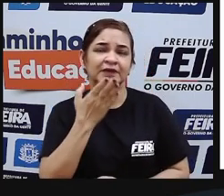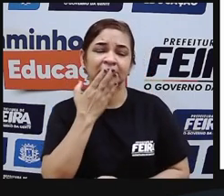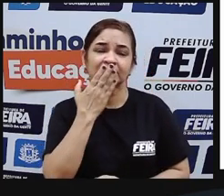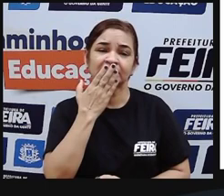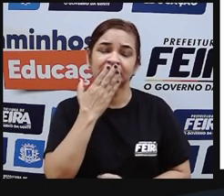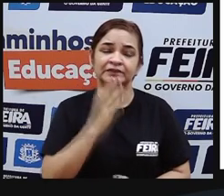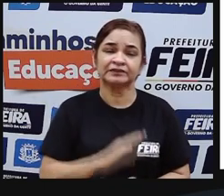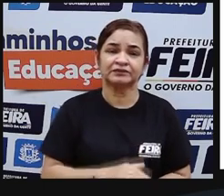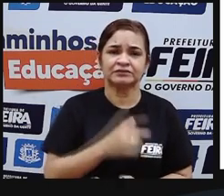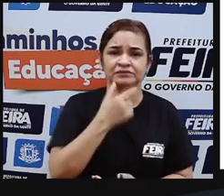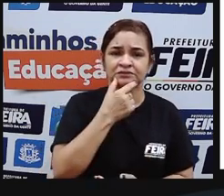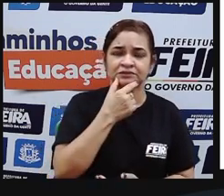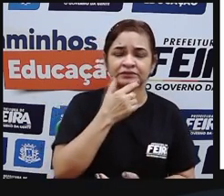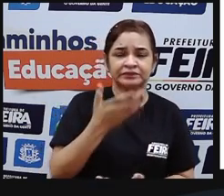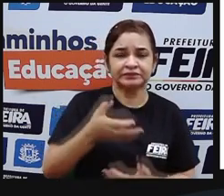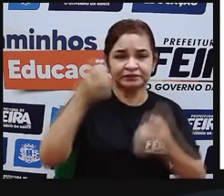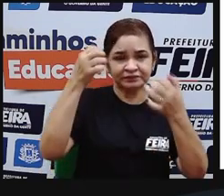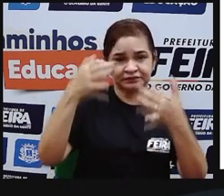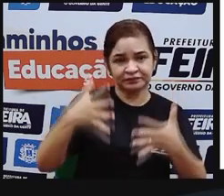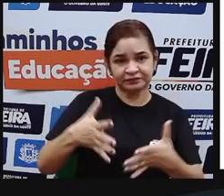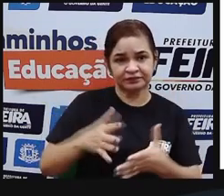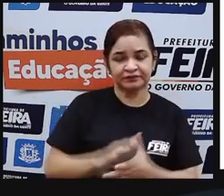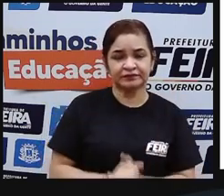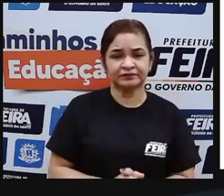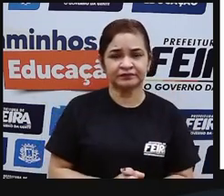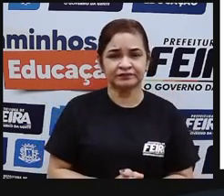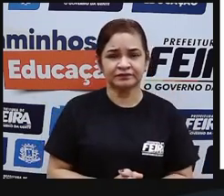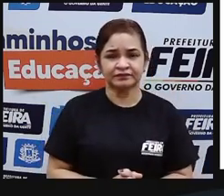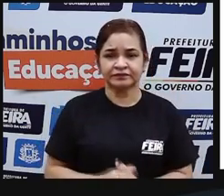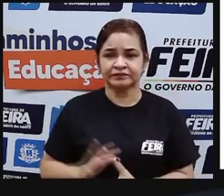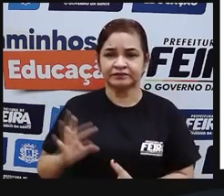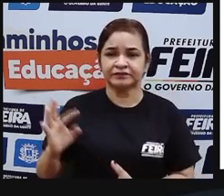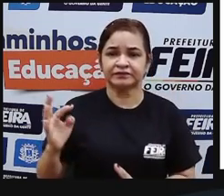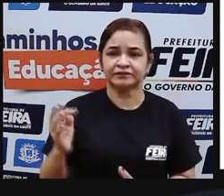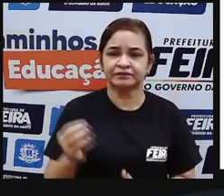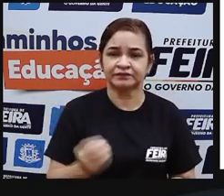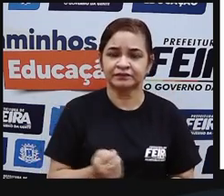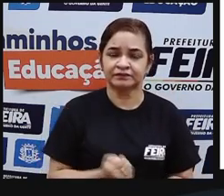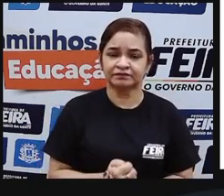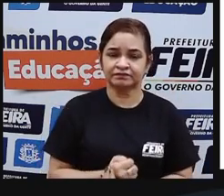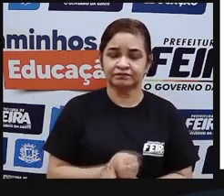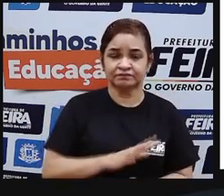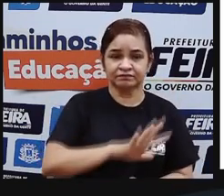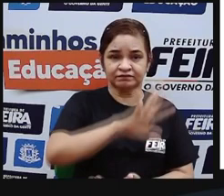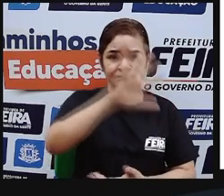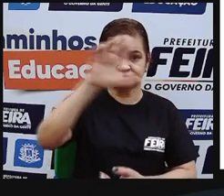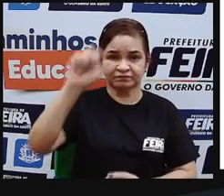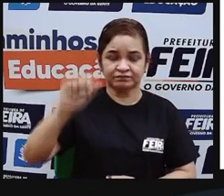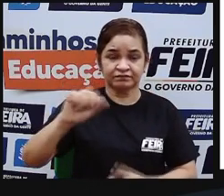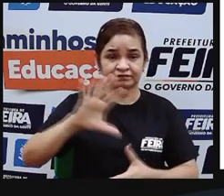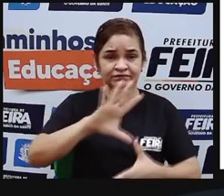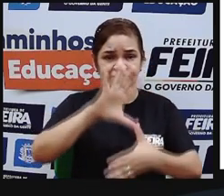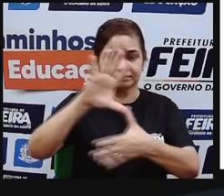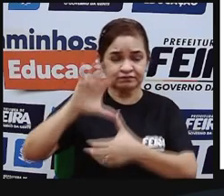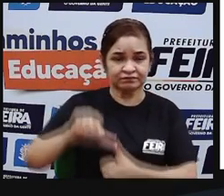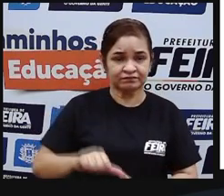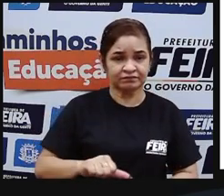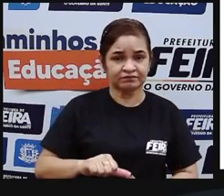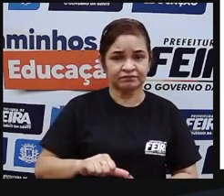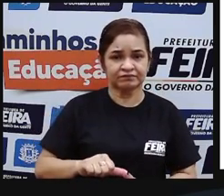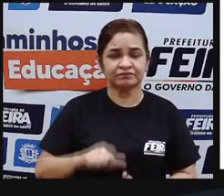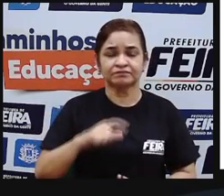americanos como eu falei para vocês em todo o território do continente da América haviam nações